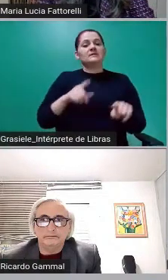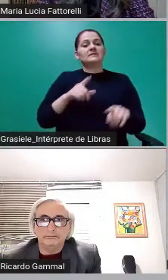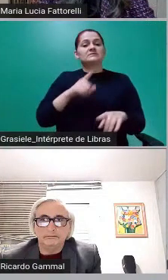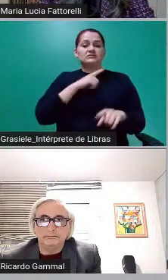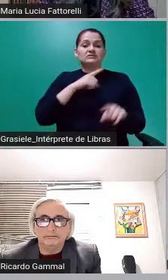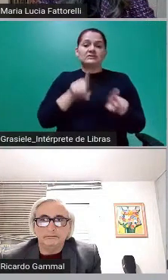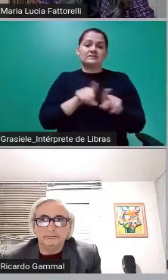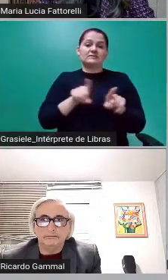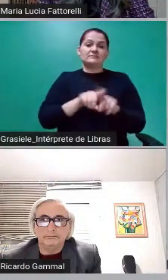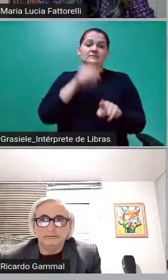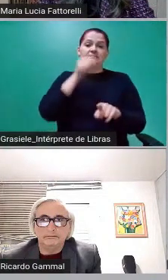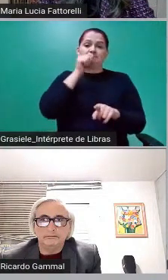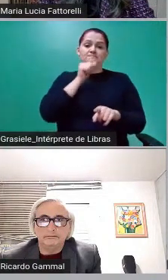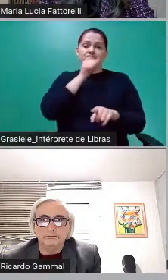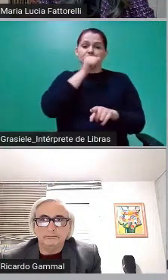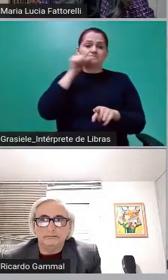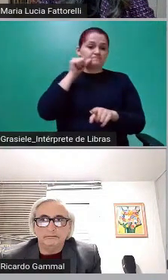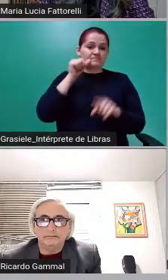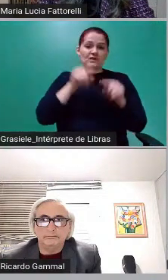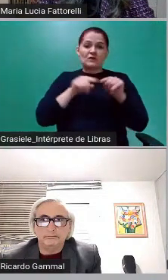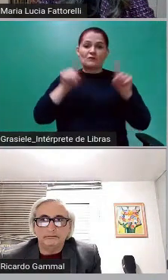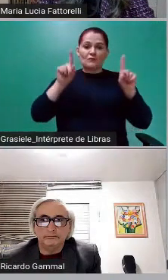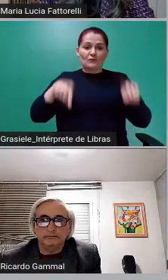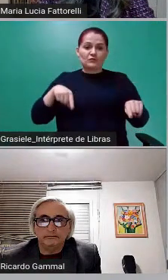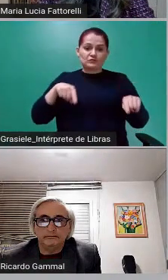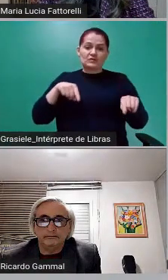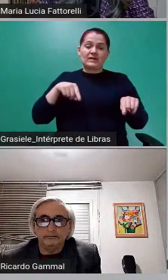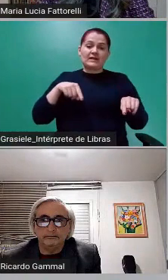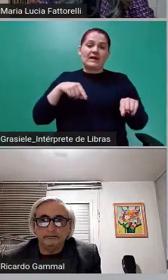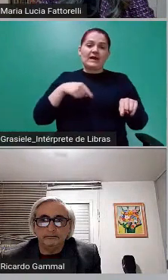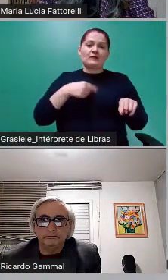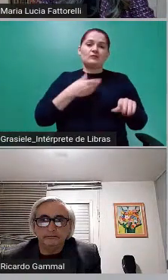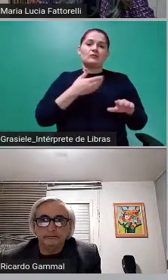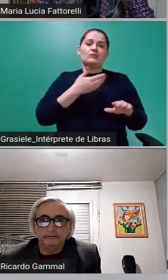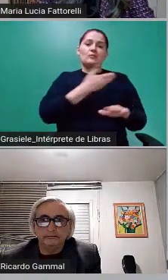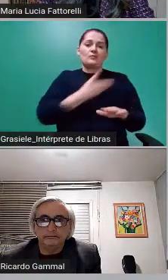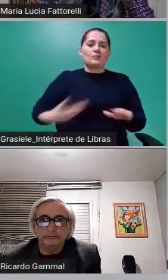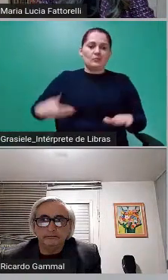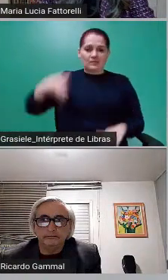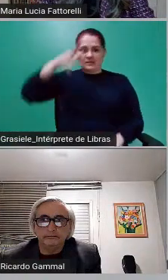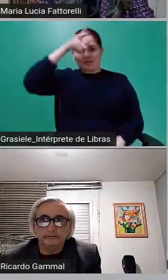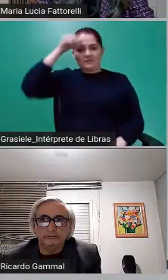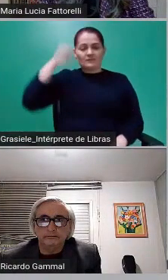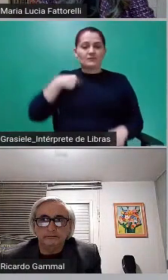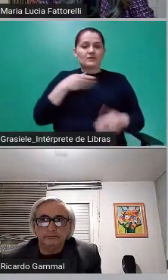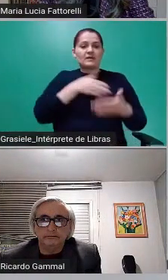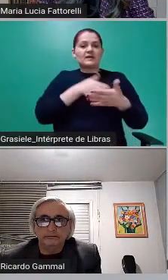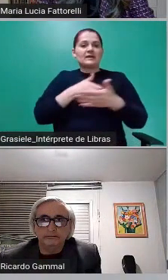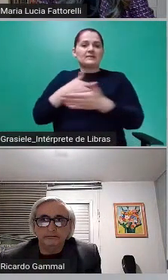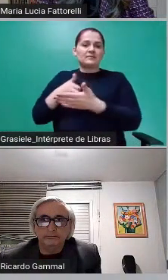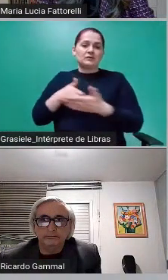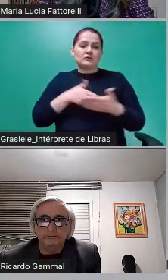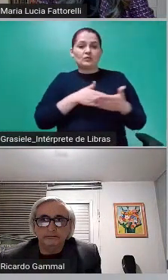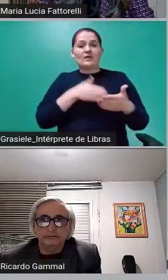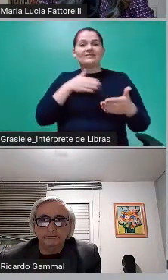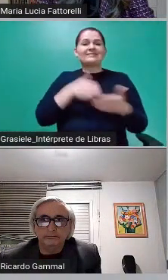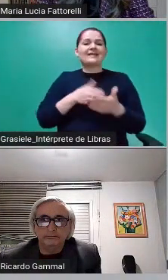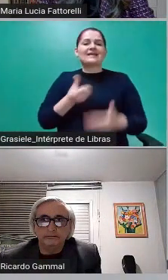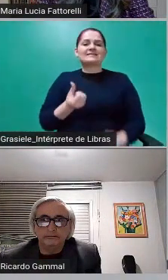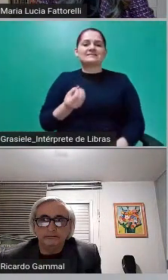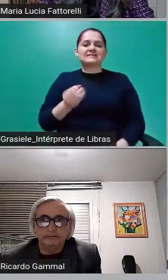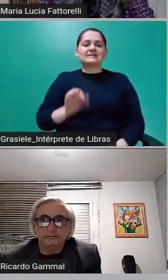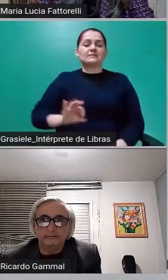sacrifícios do funcionalismo público municipal, limitou gastos com o pessoal até 60% da receita líquida,